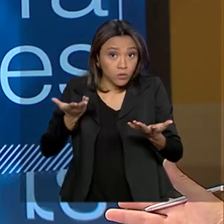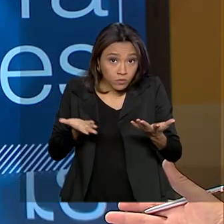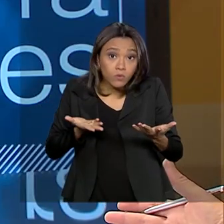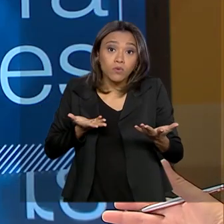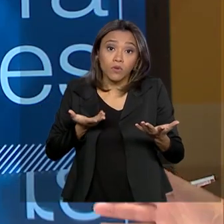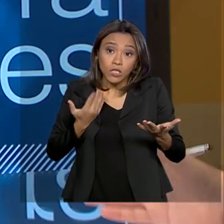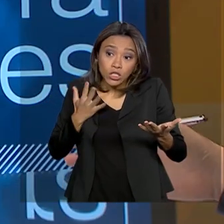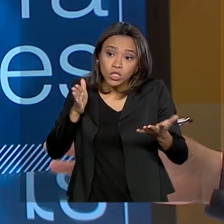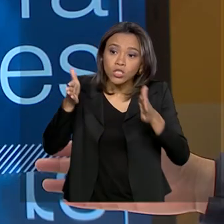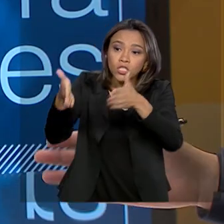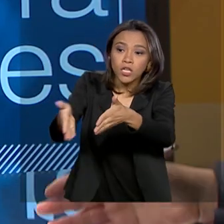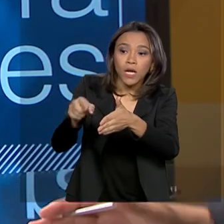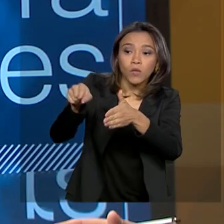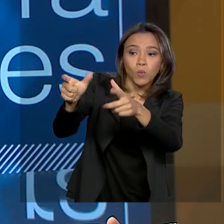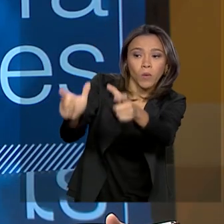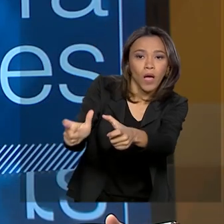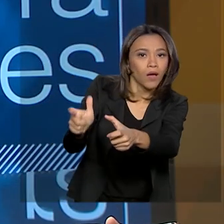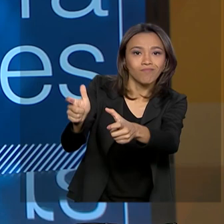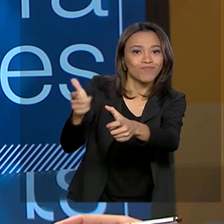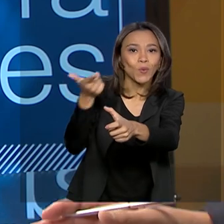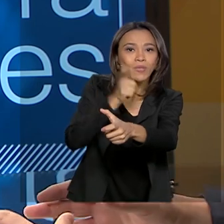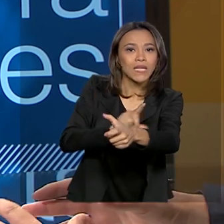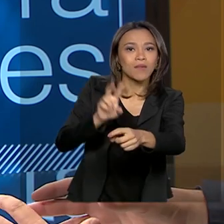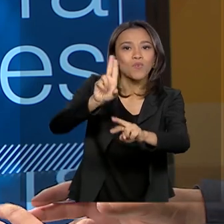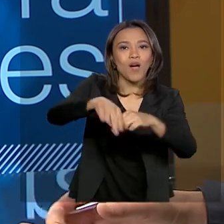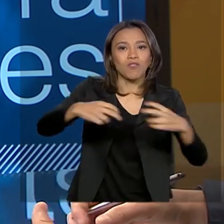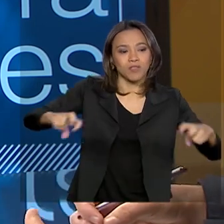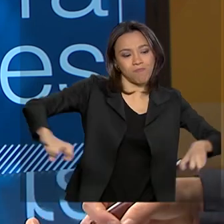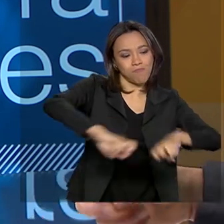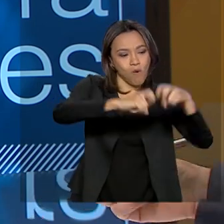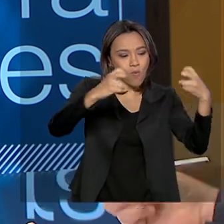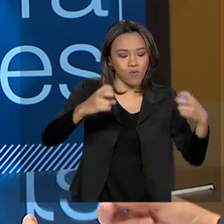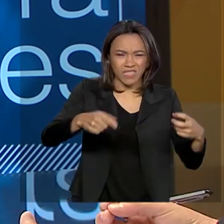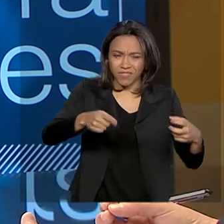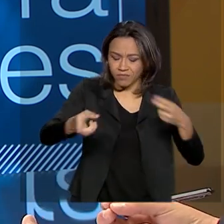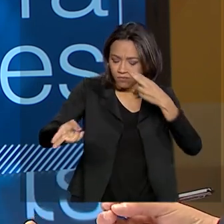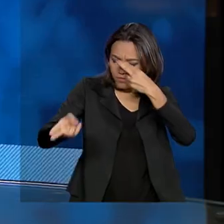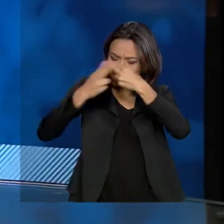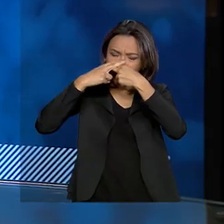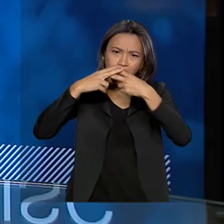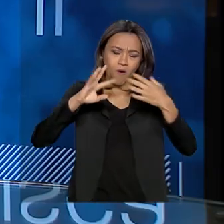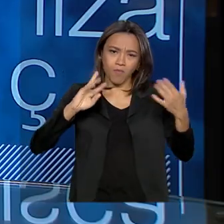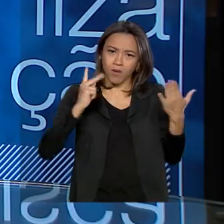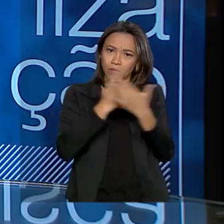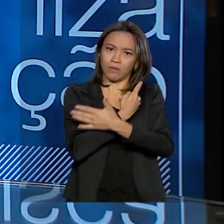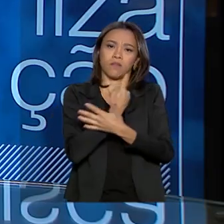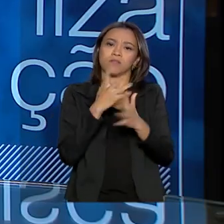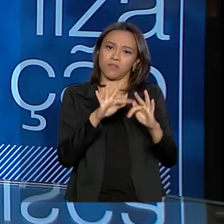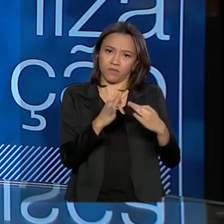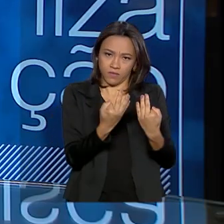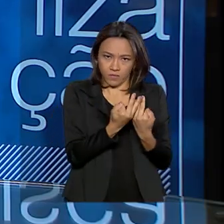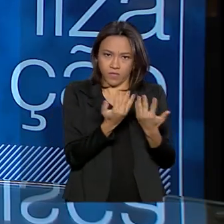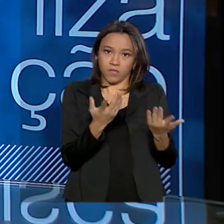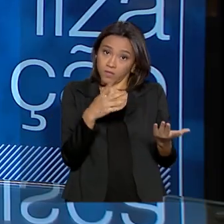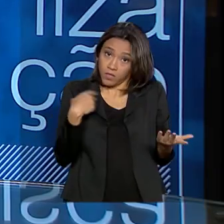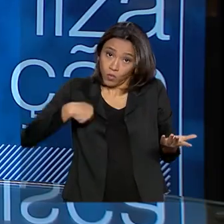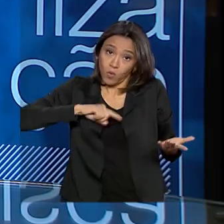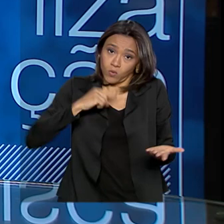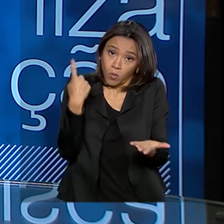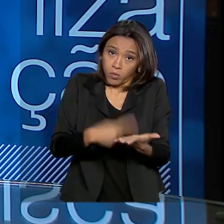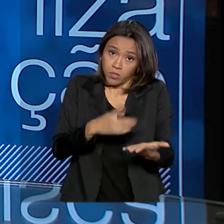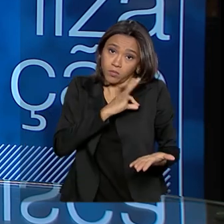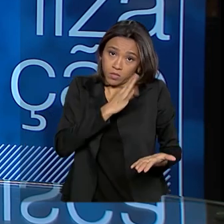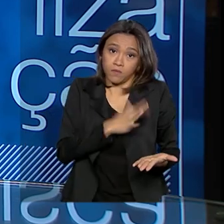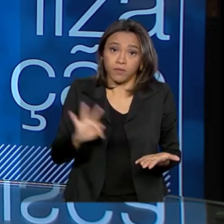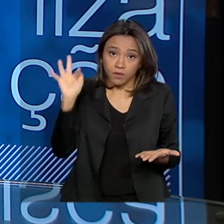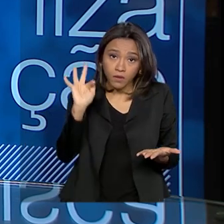chegar num local e ele não chega em razão de um acidente. Isso causa um trauma muito grande para as famílias. E aí o nosso compromisso de